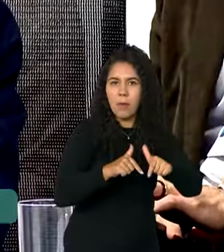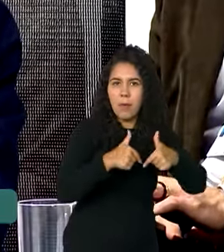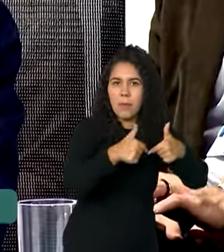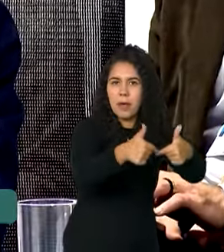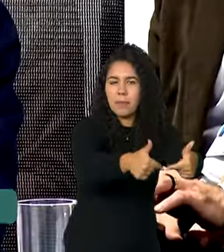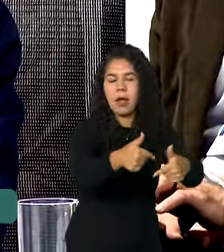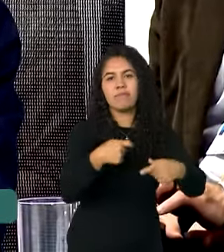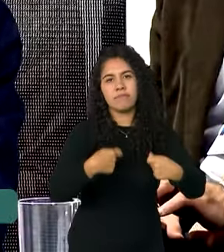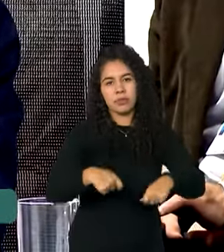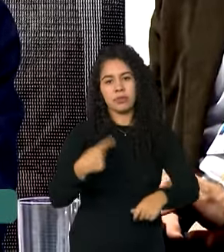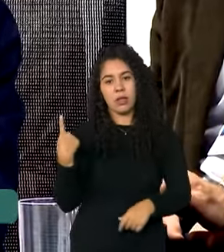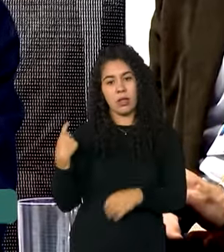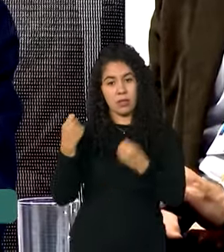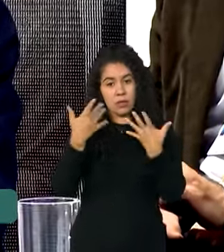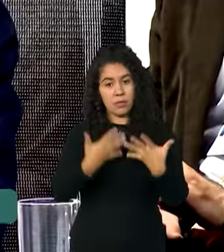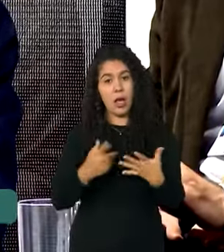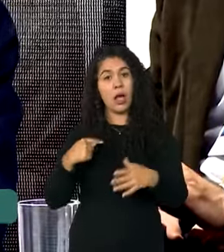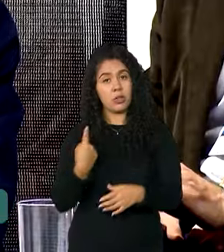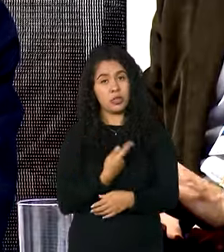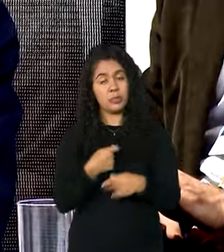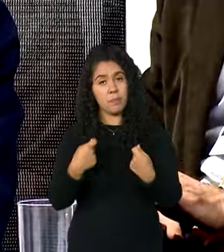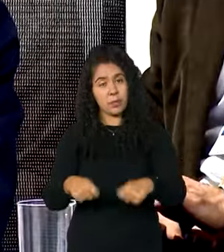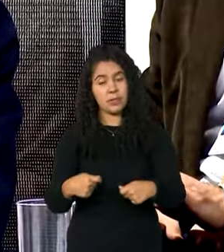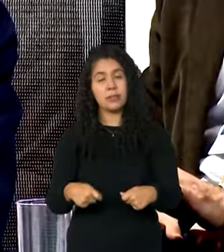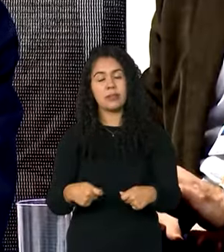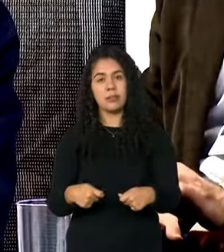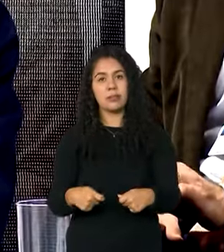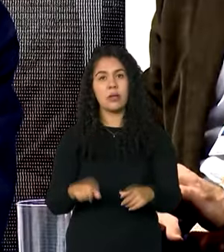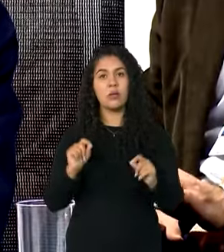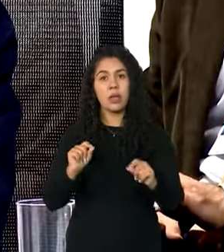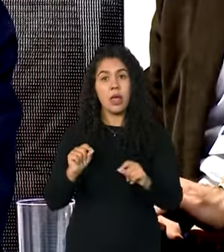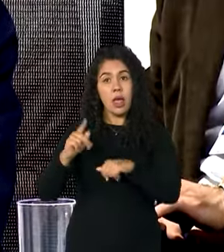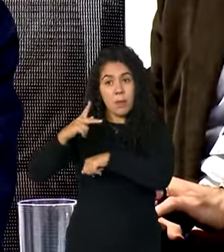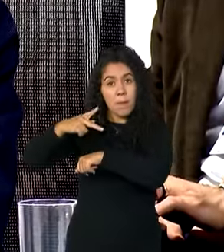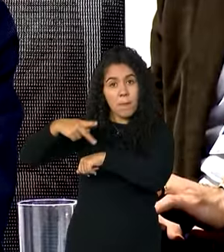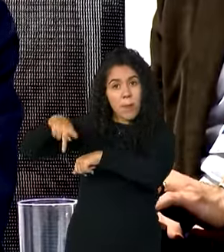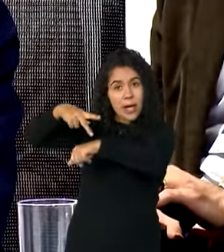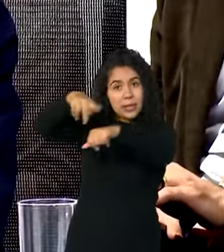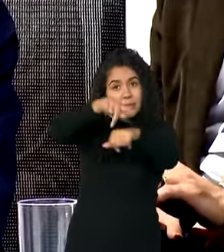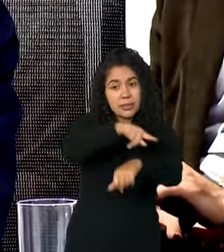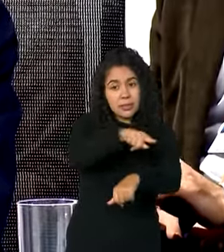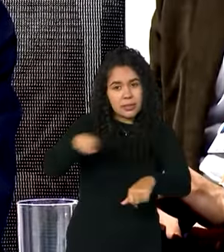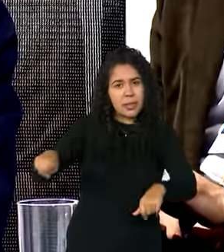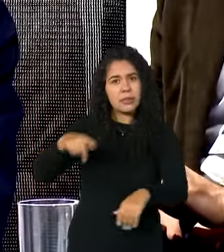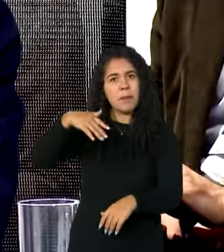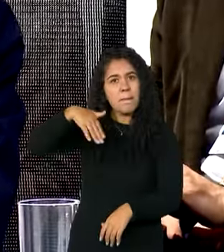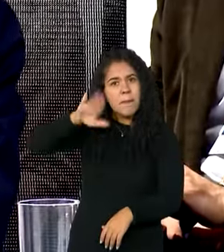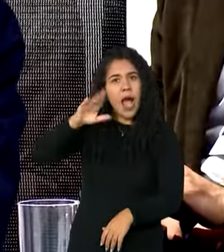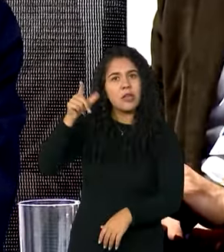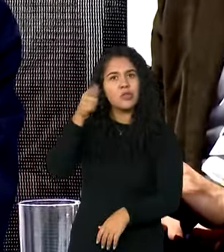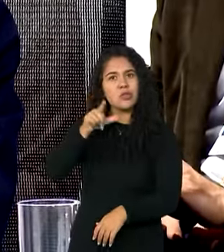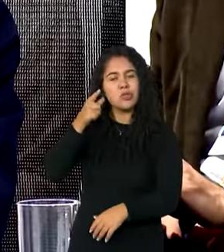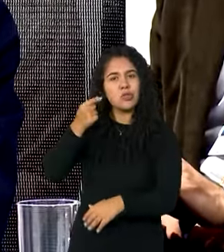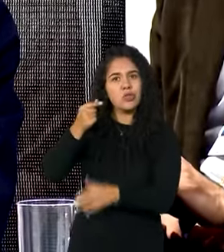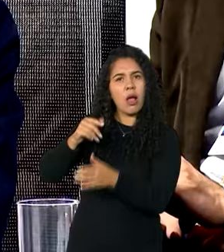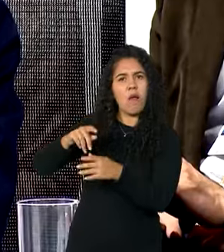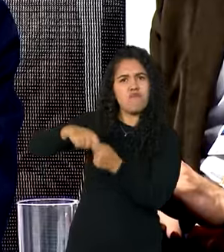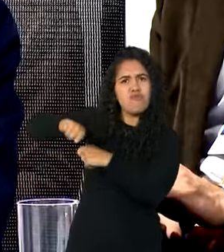precisamos que os países que mais emitem paguem para